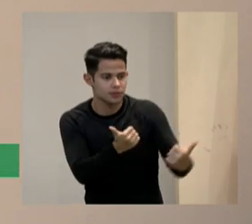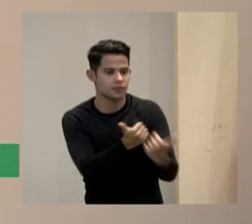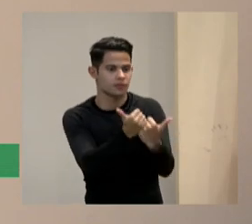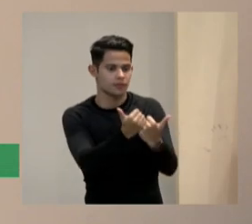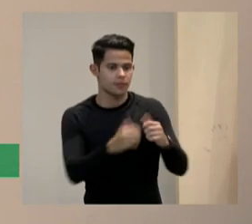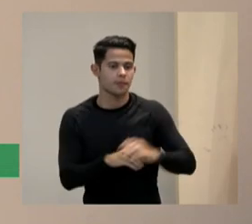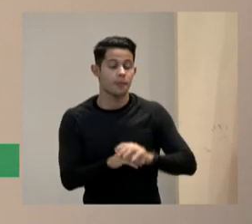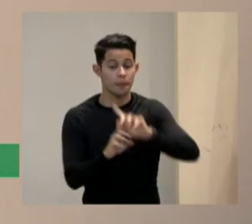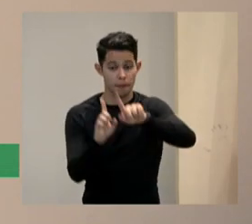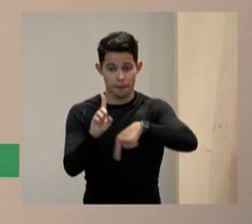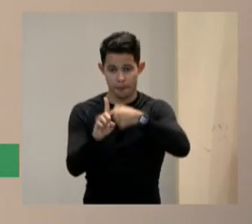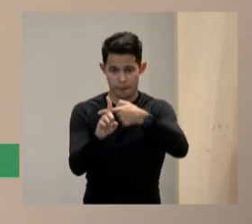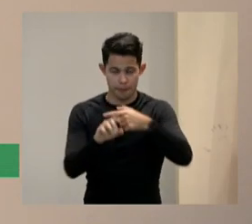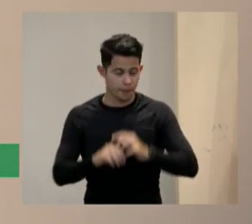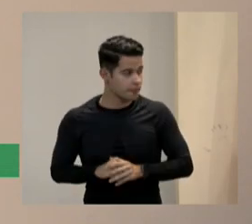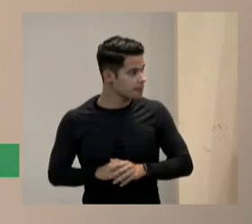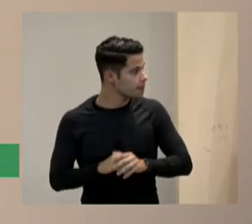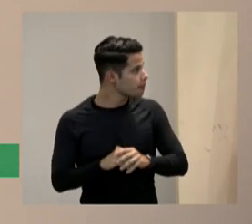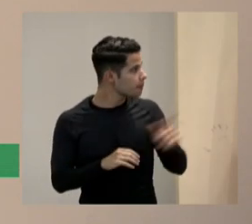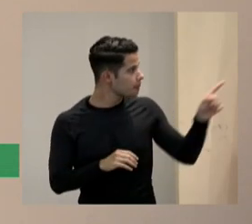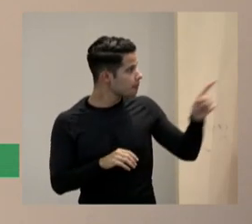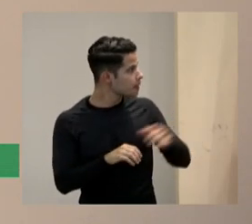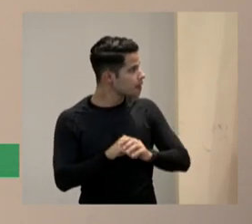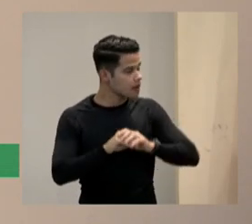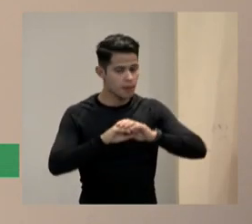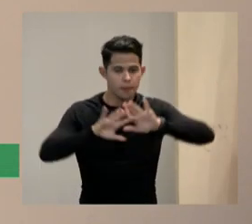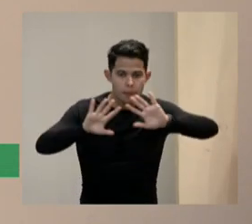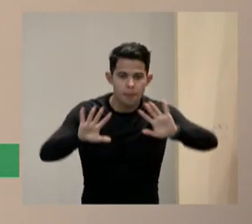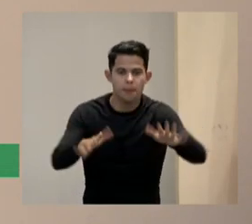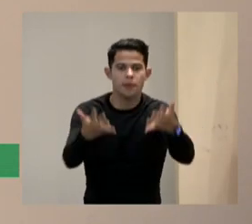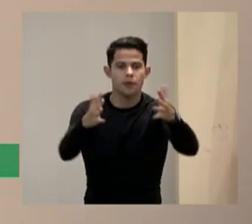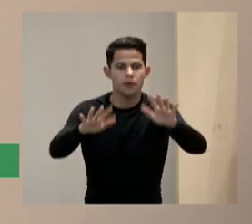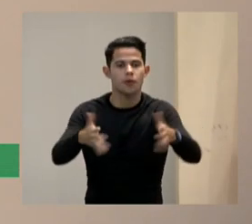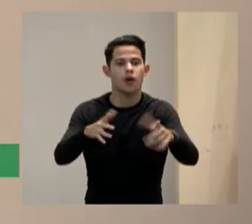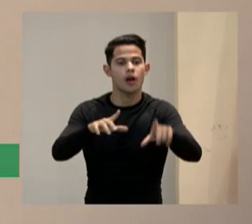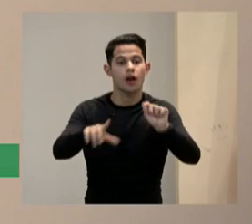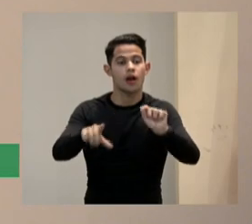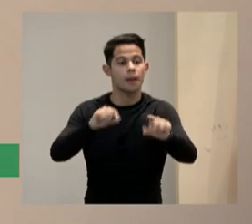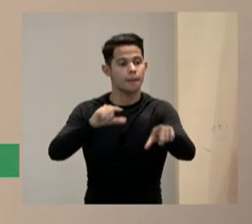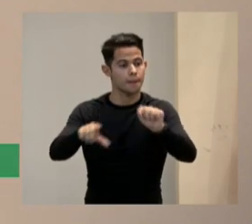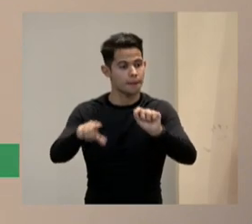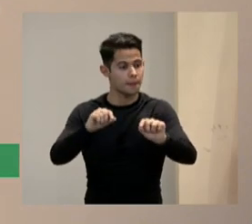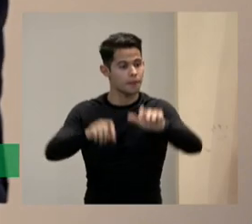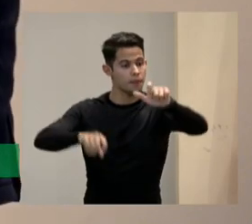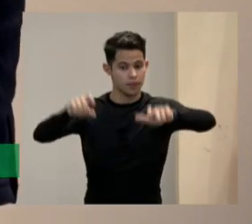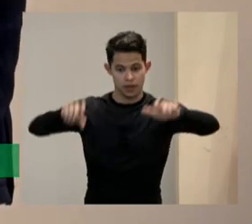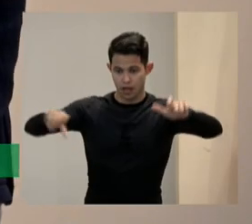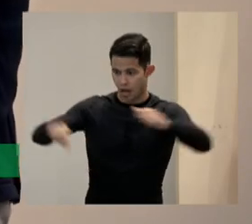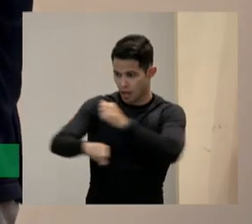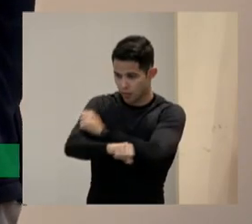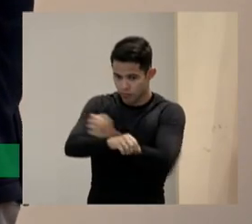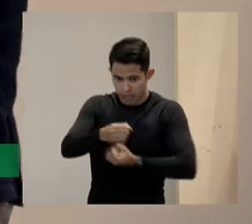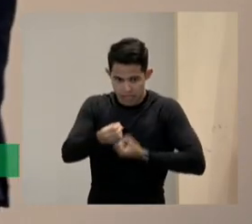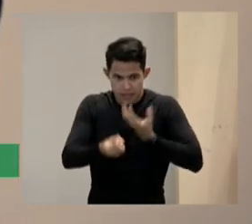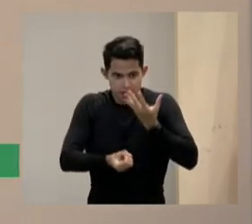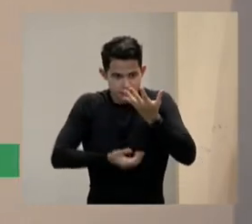proporcionar diretriz 5 proporcionar opções para a expressão e a comunicação